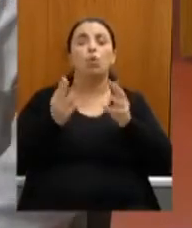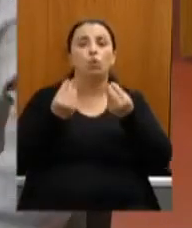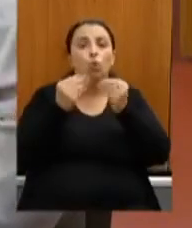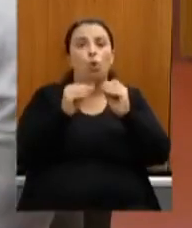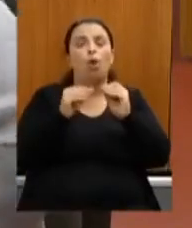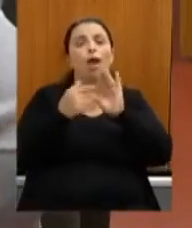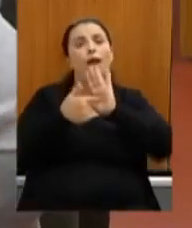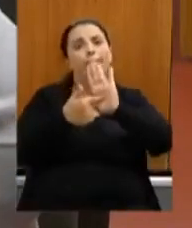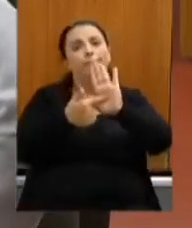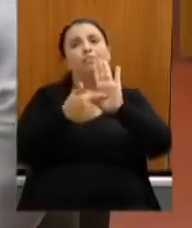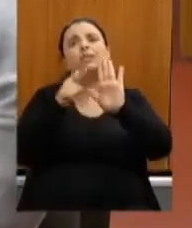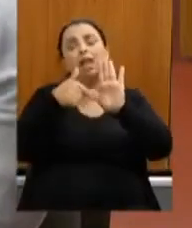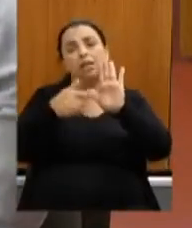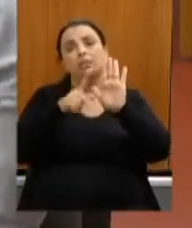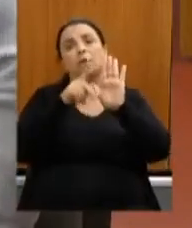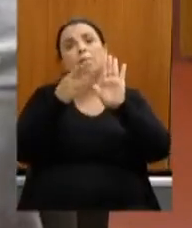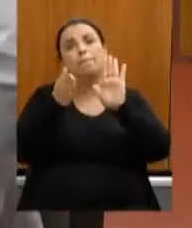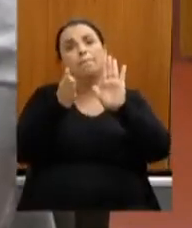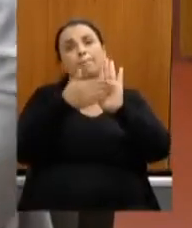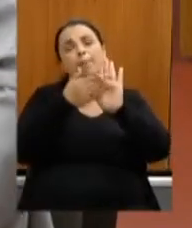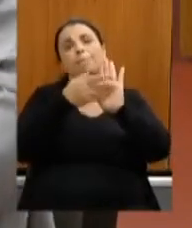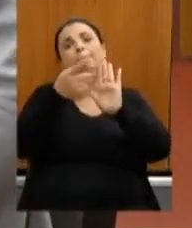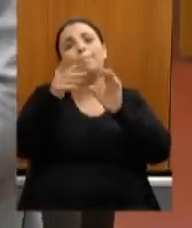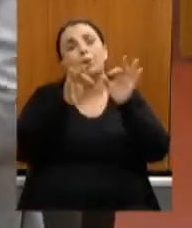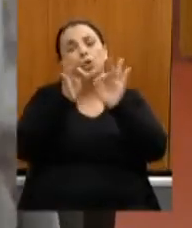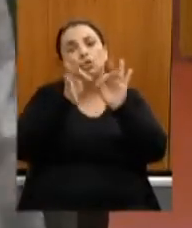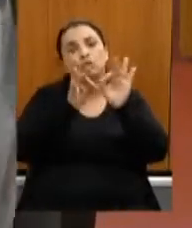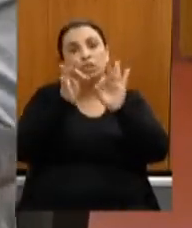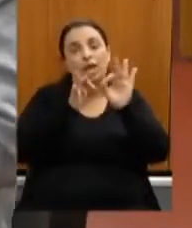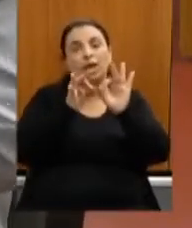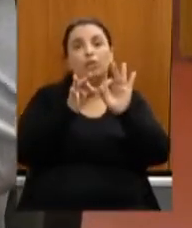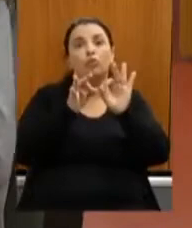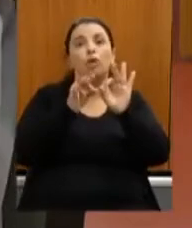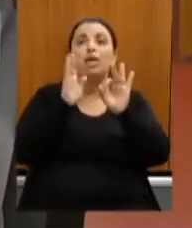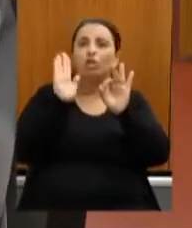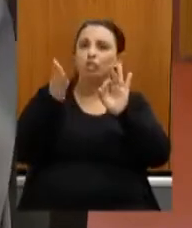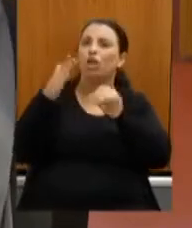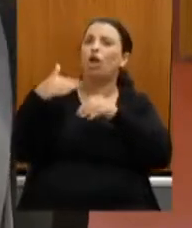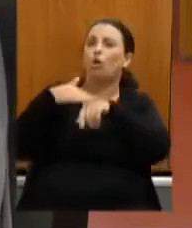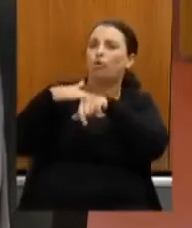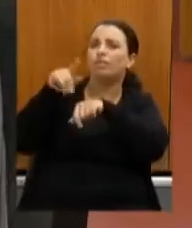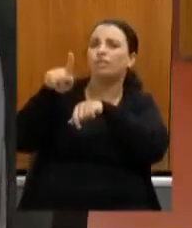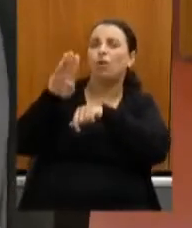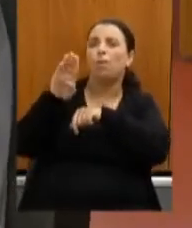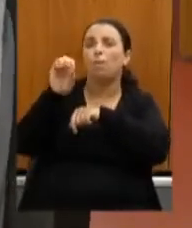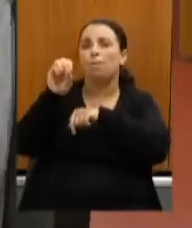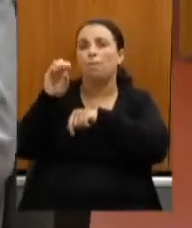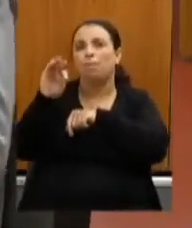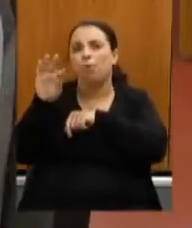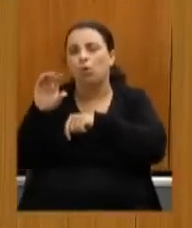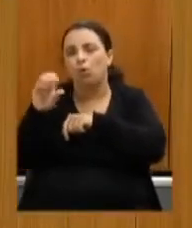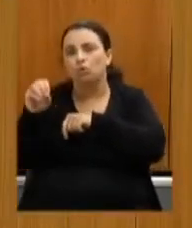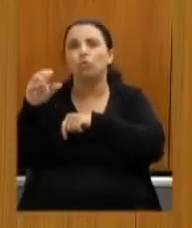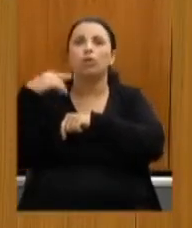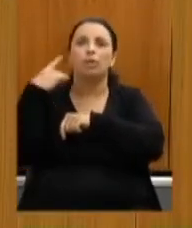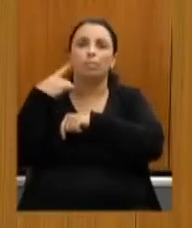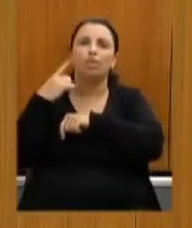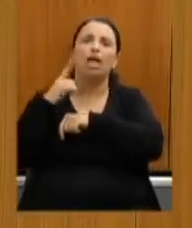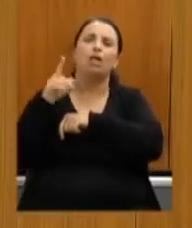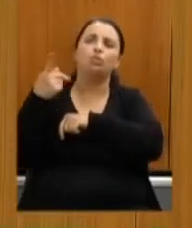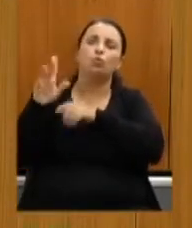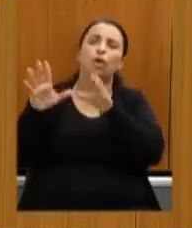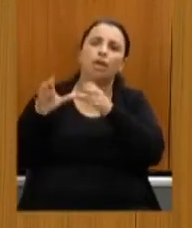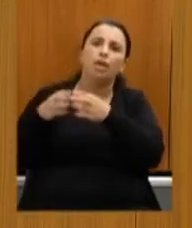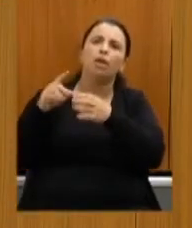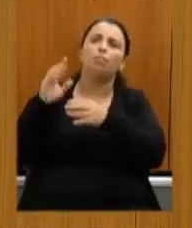deputado Bosco desde que eu entrei sobre esse projeto ele já tem me ajudado muito a equipe dele nós já fizemos reunião já